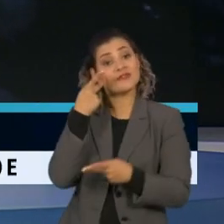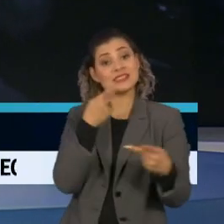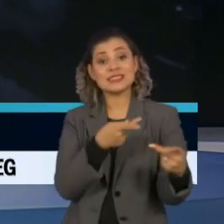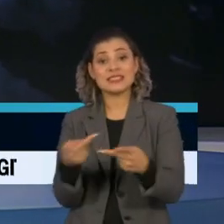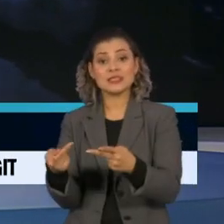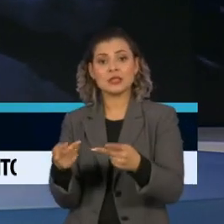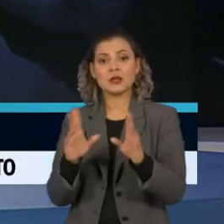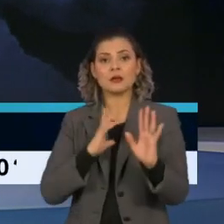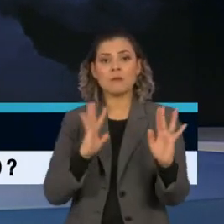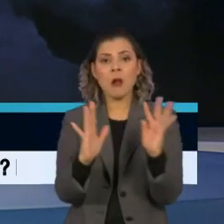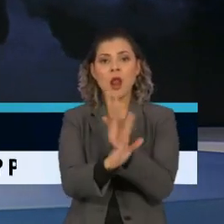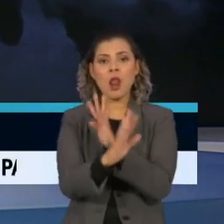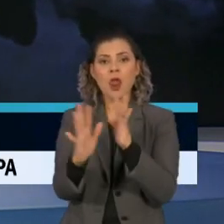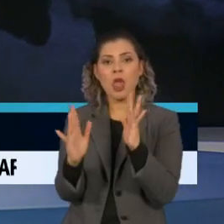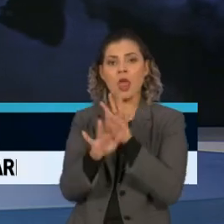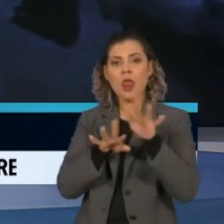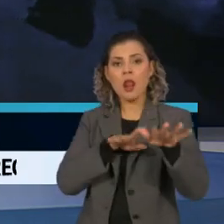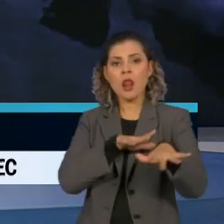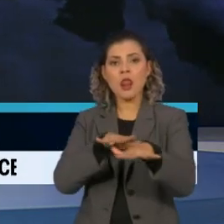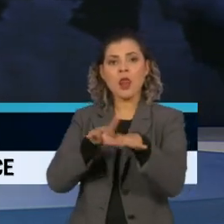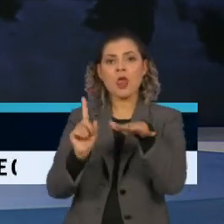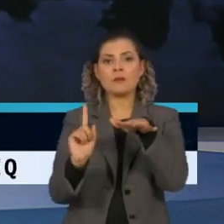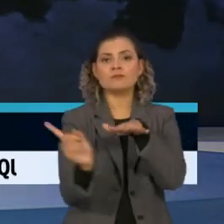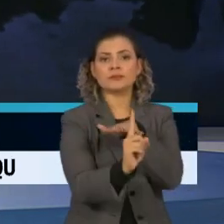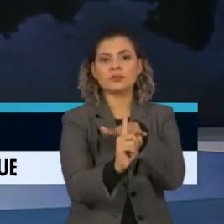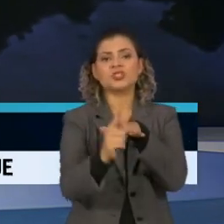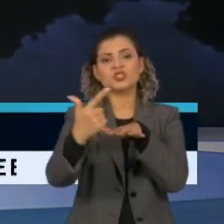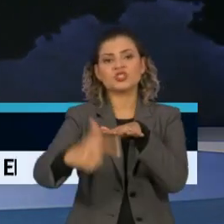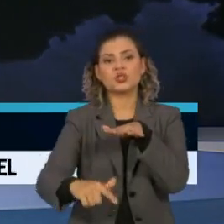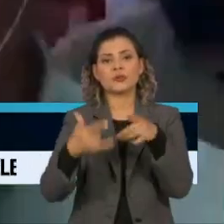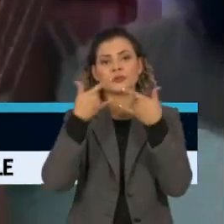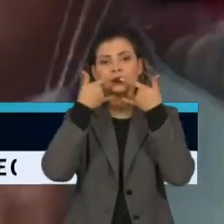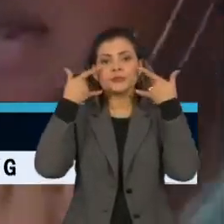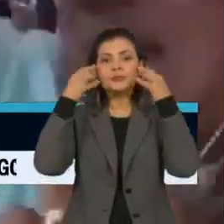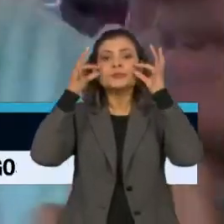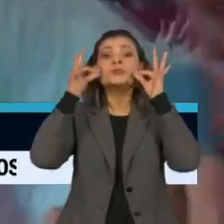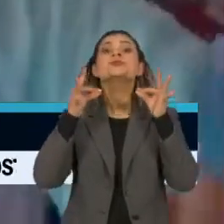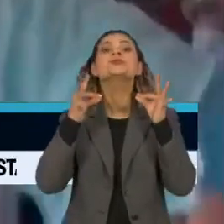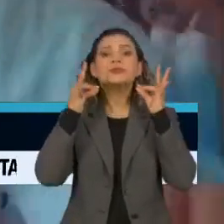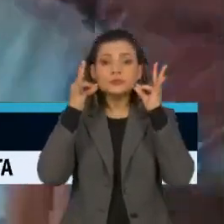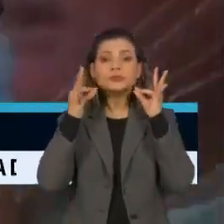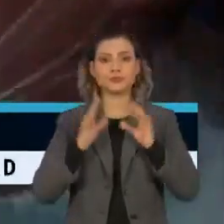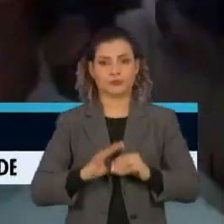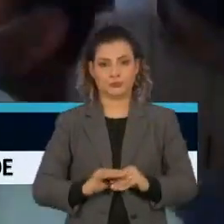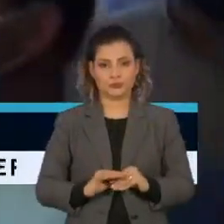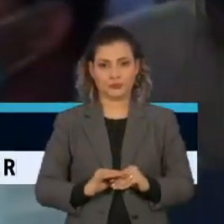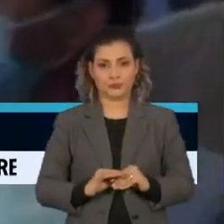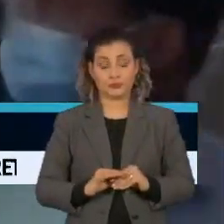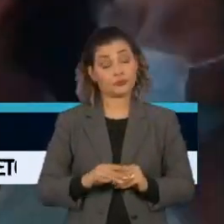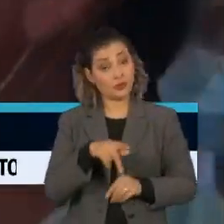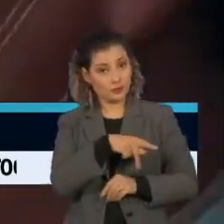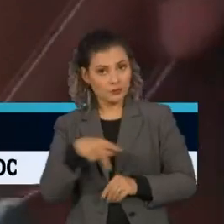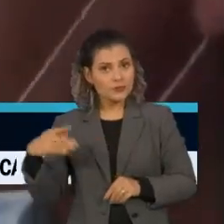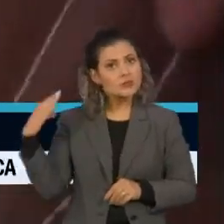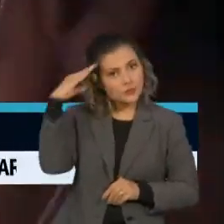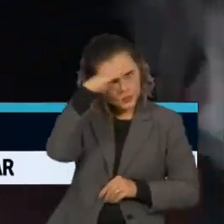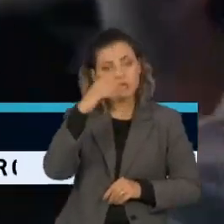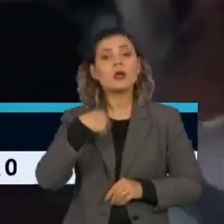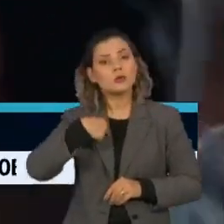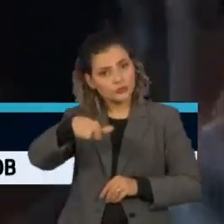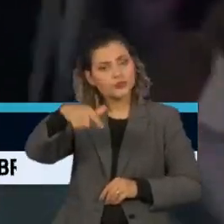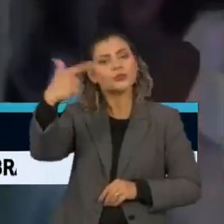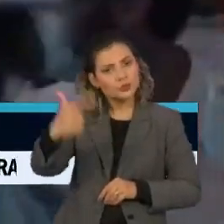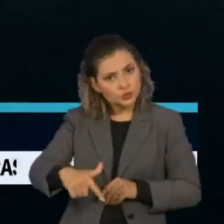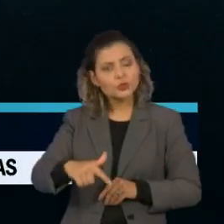Em meio a uma multidão, ele voltou a repetir o gesto de retirar a máscara. O presidente Jair Bolsonaro esteve em